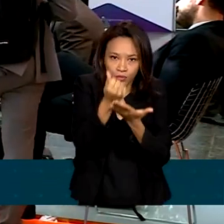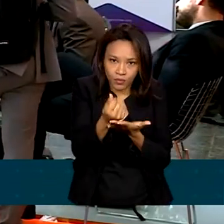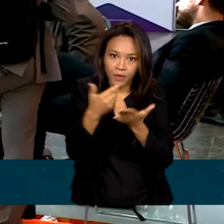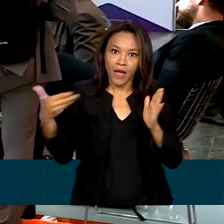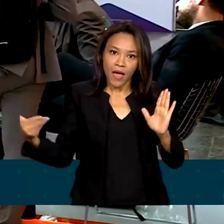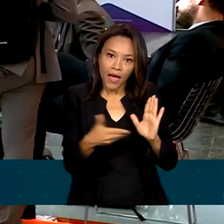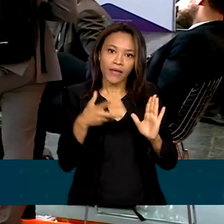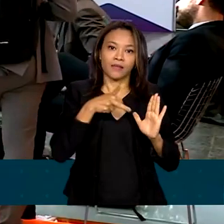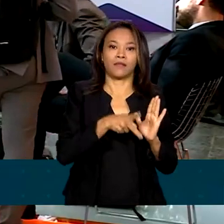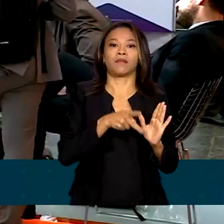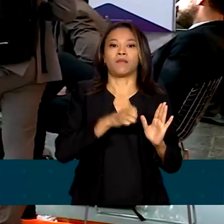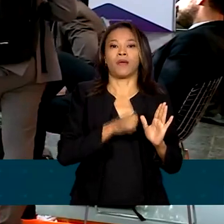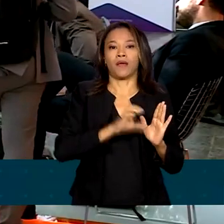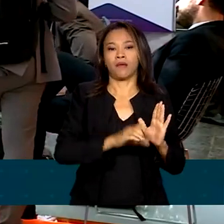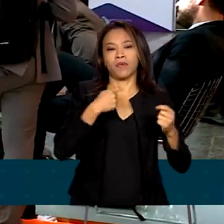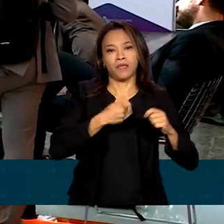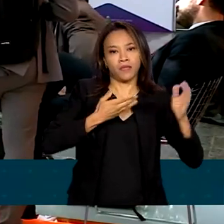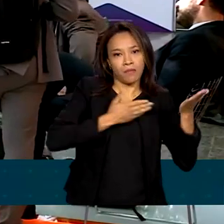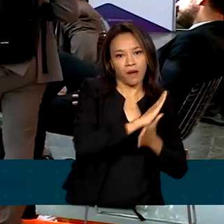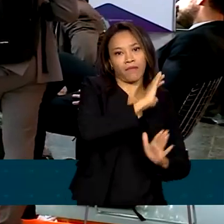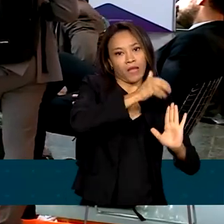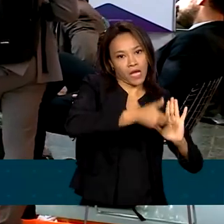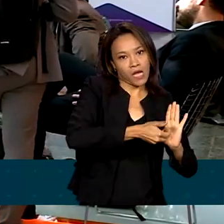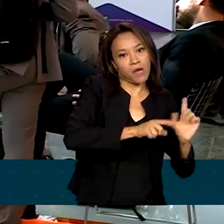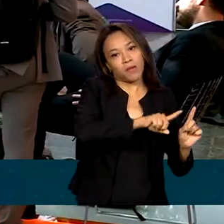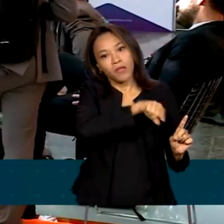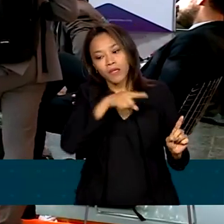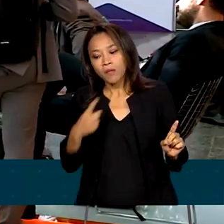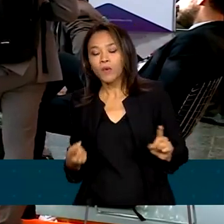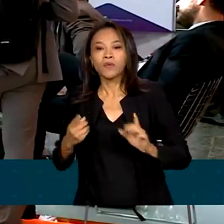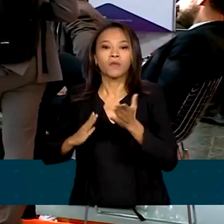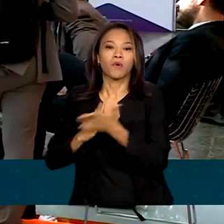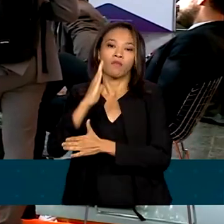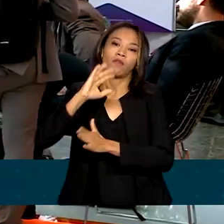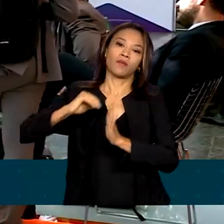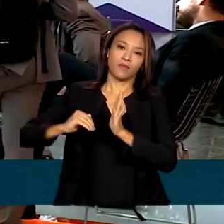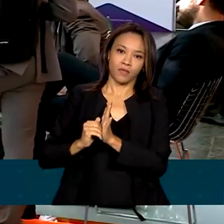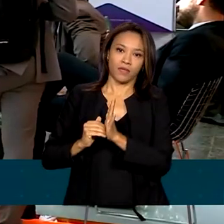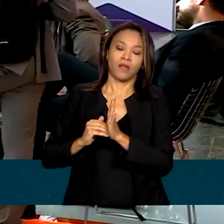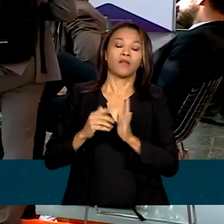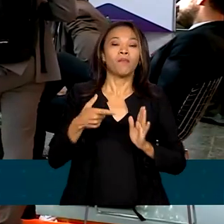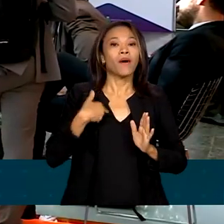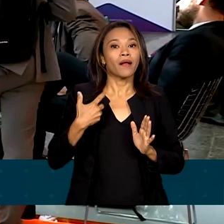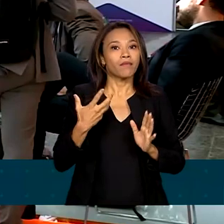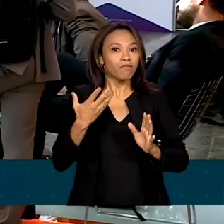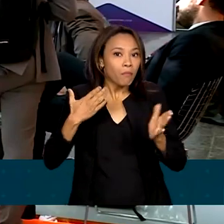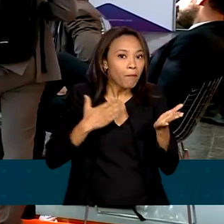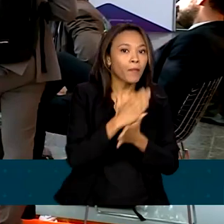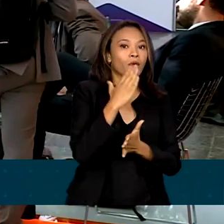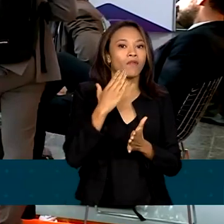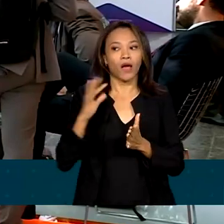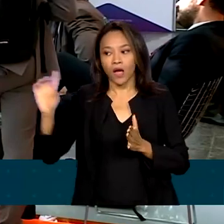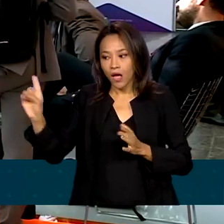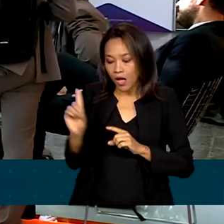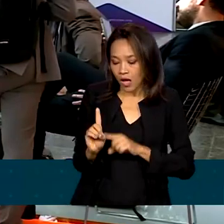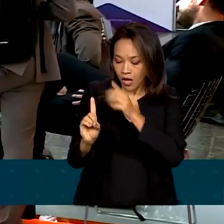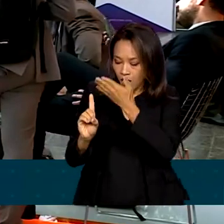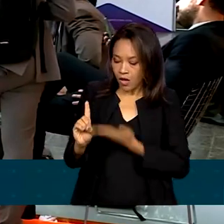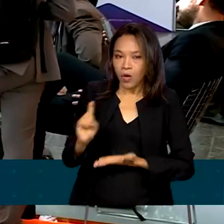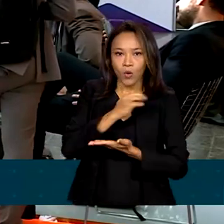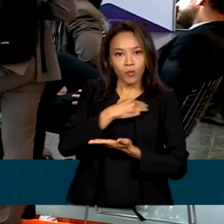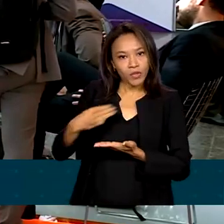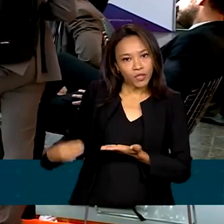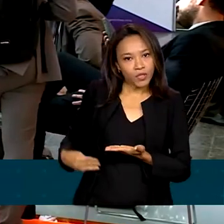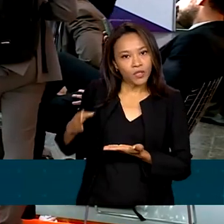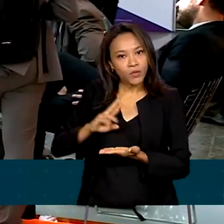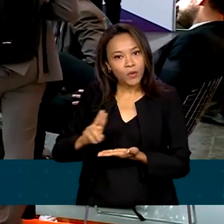precisa ser aprovada na Câmara e no Senado. Para buscar a aprovação, o ministro das Relações Institucionais,